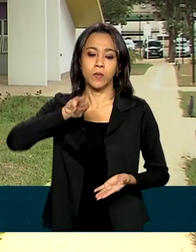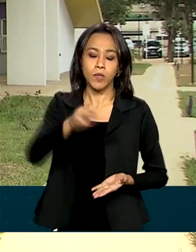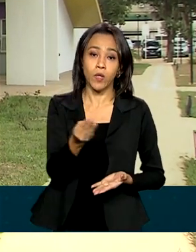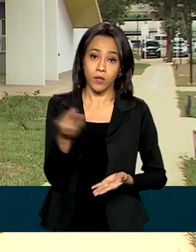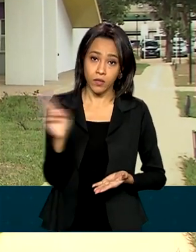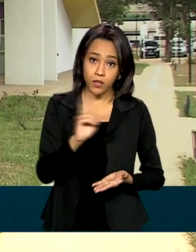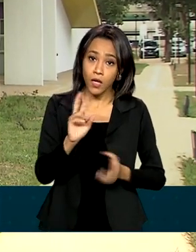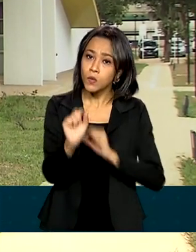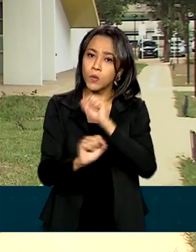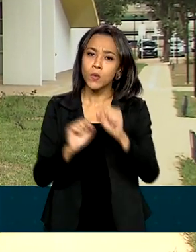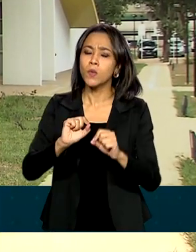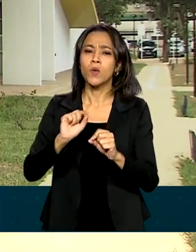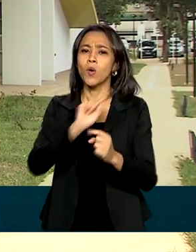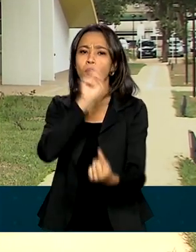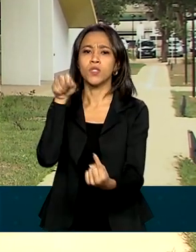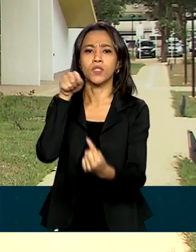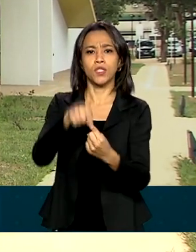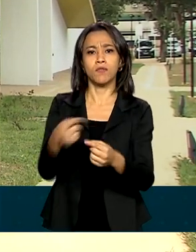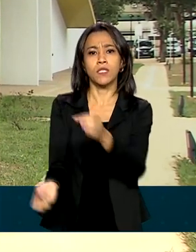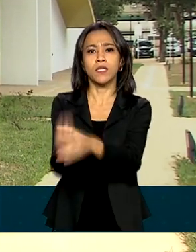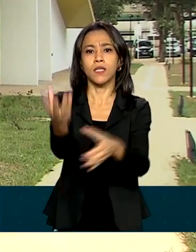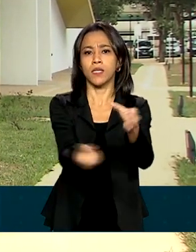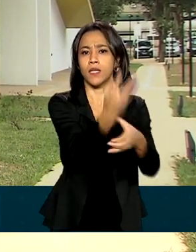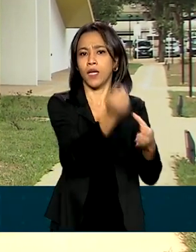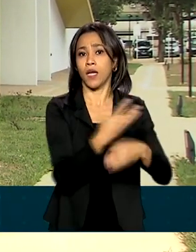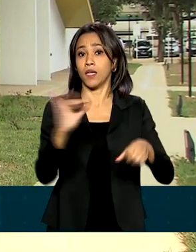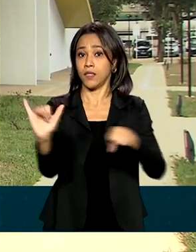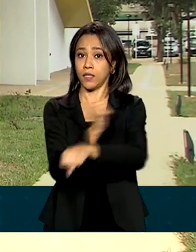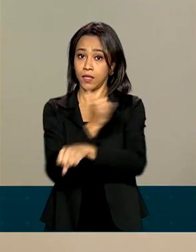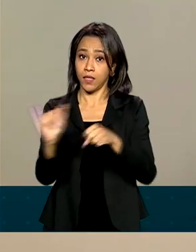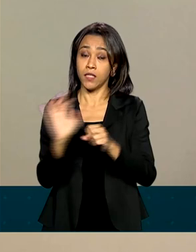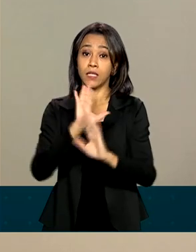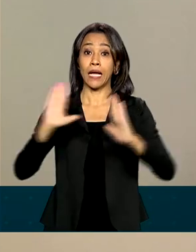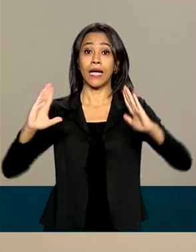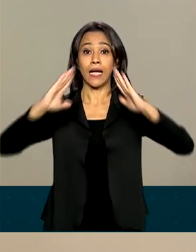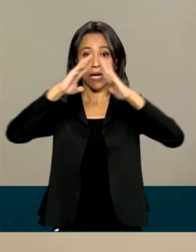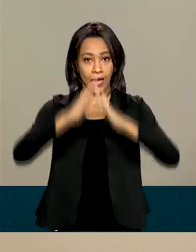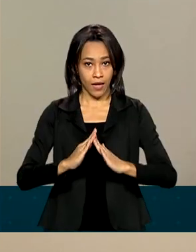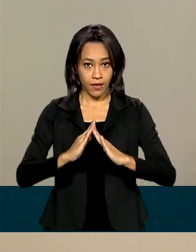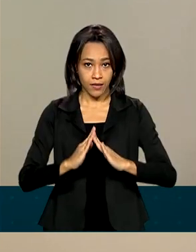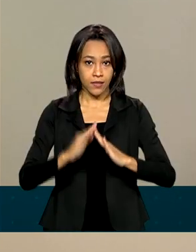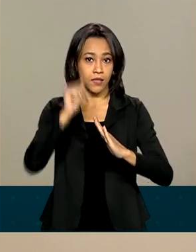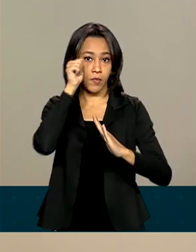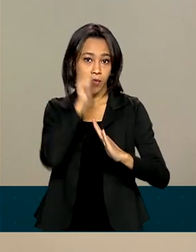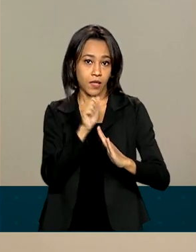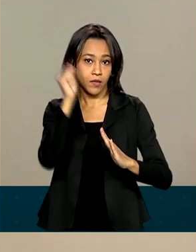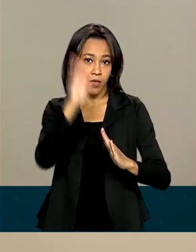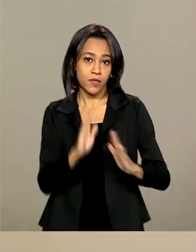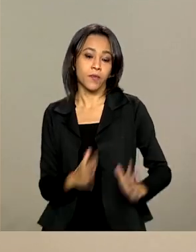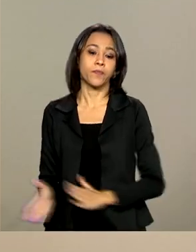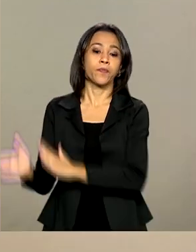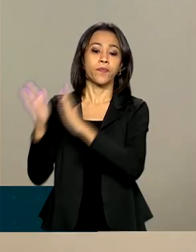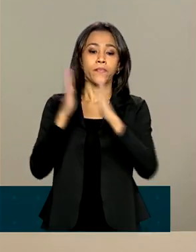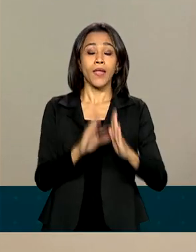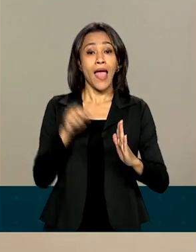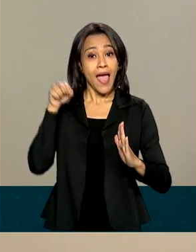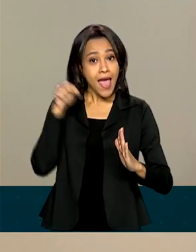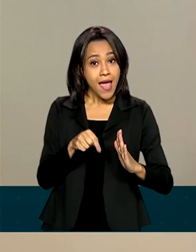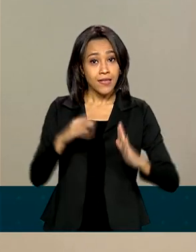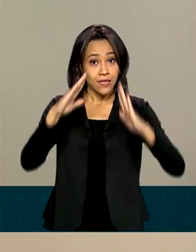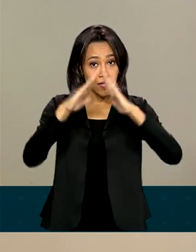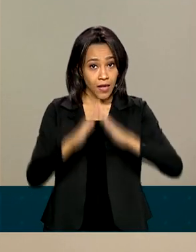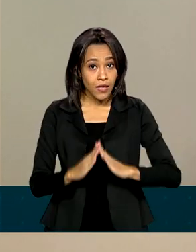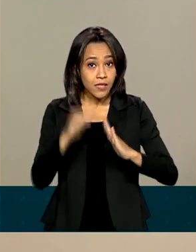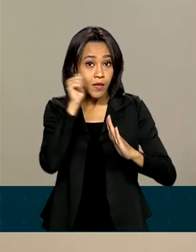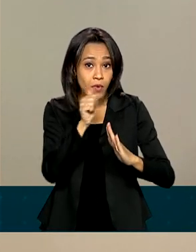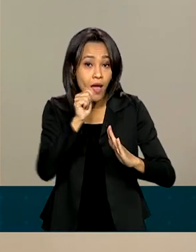implementação de novas unidades da Casa da Mulher Brasileira. Essas casas serão instaladas para garantir um atendimento